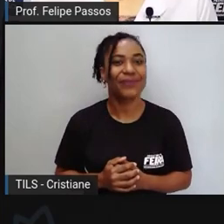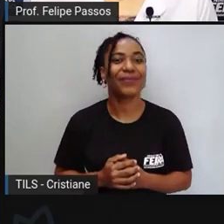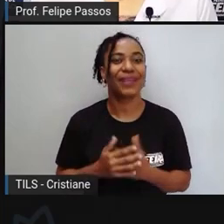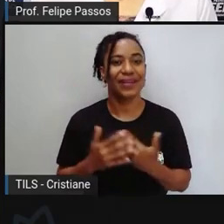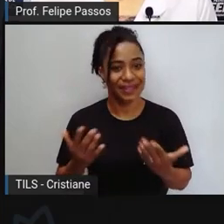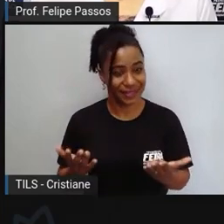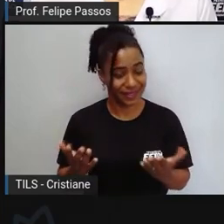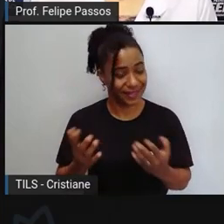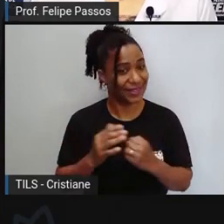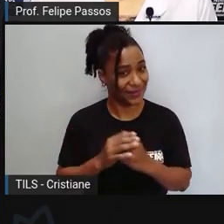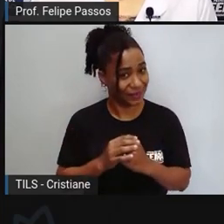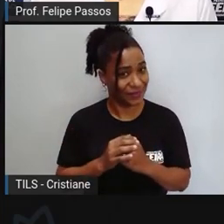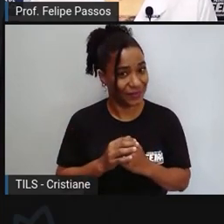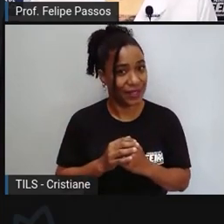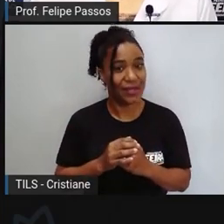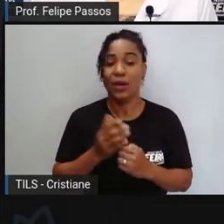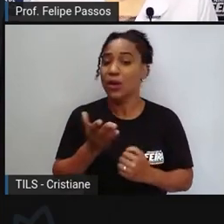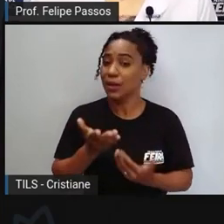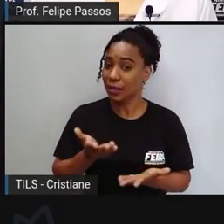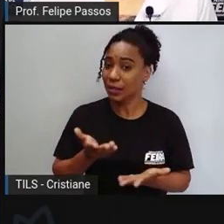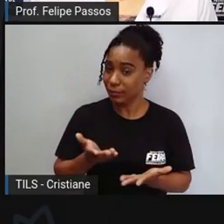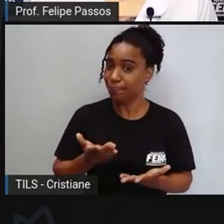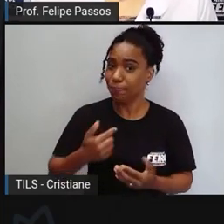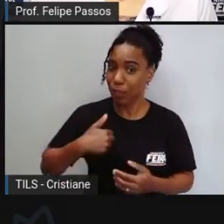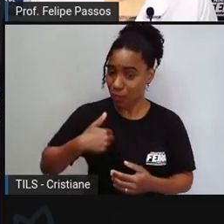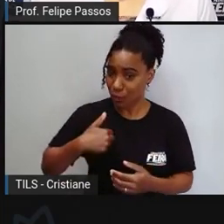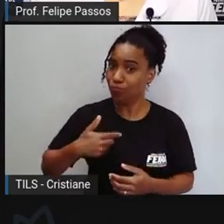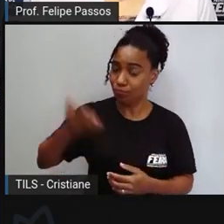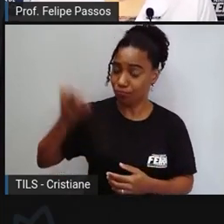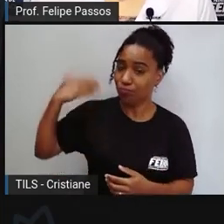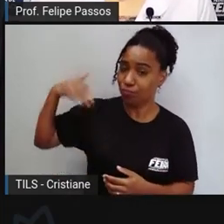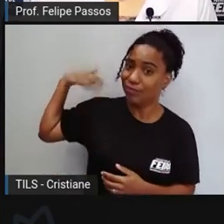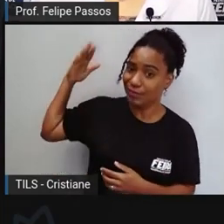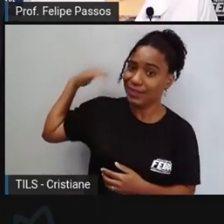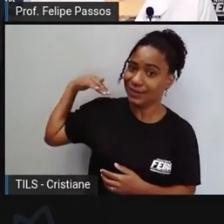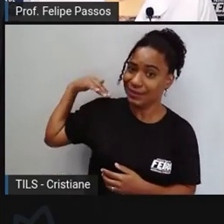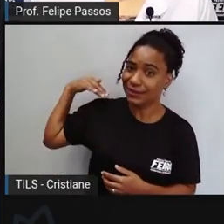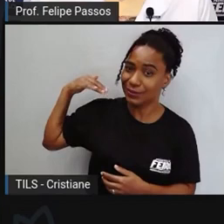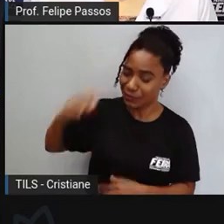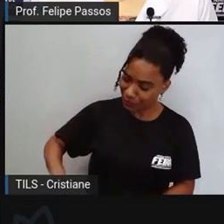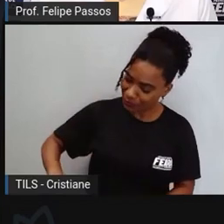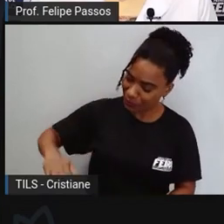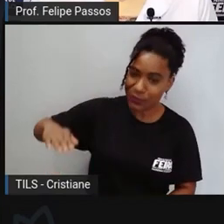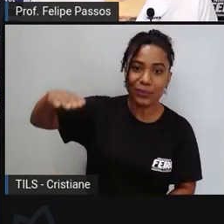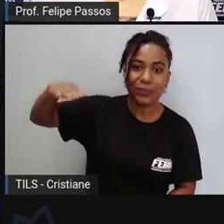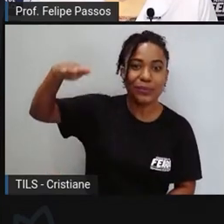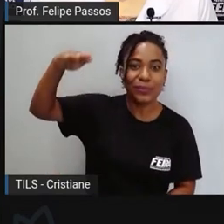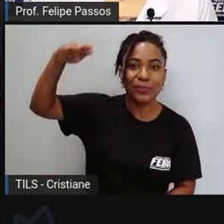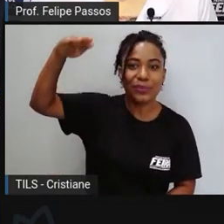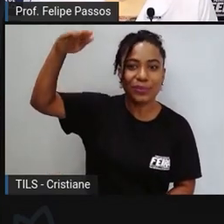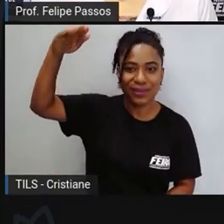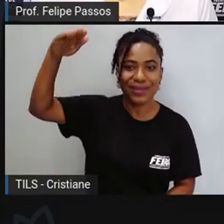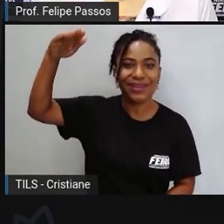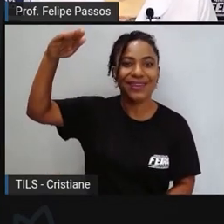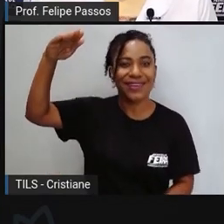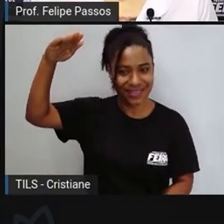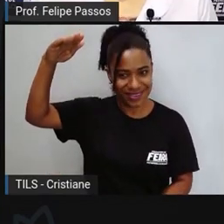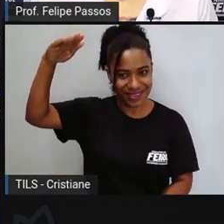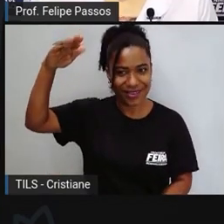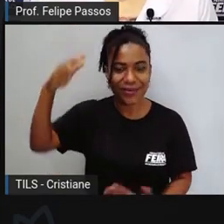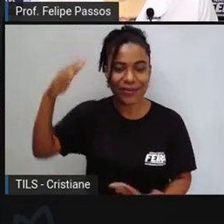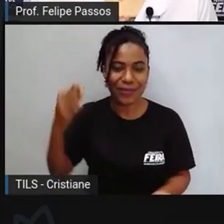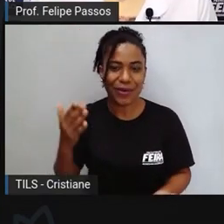ter exemplo. E eu tive a felicidade de ter o exemplo do meu avô,